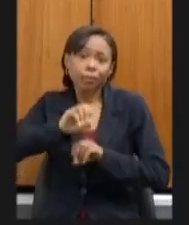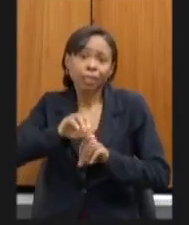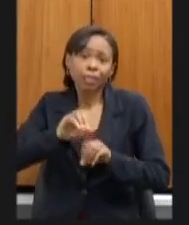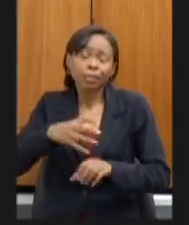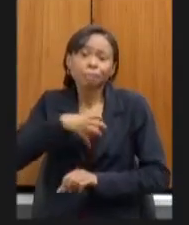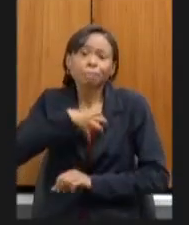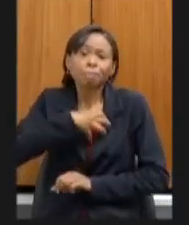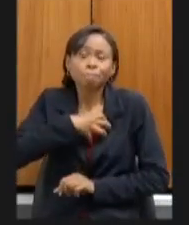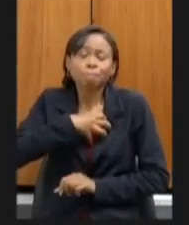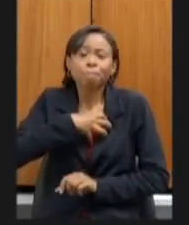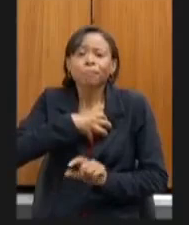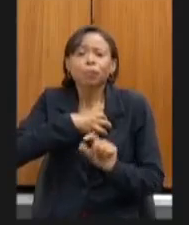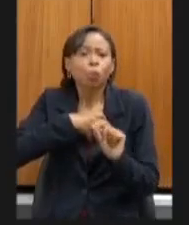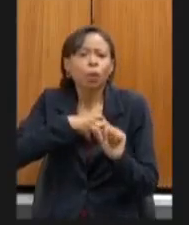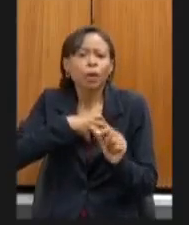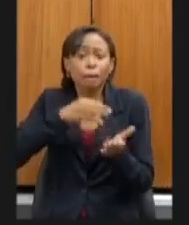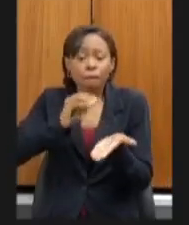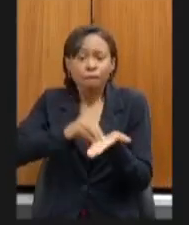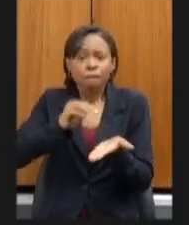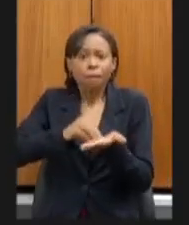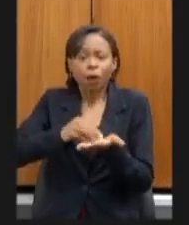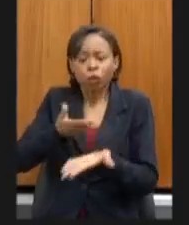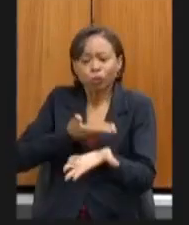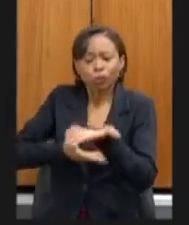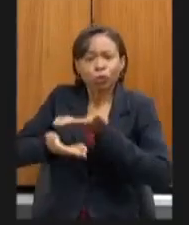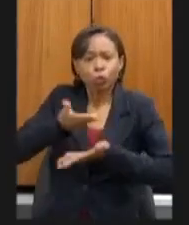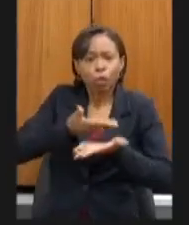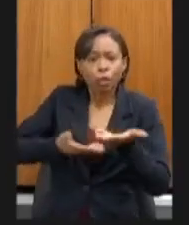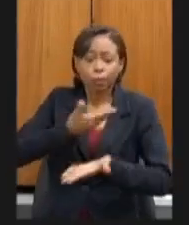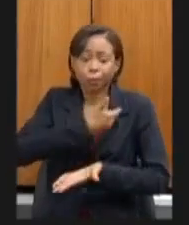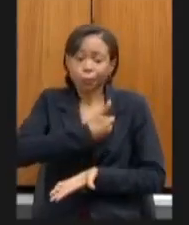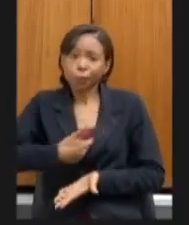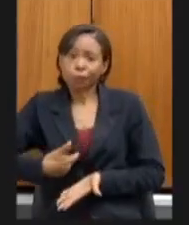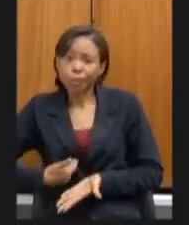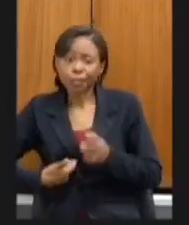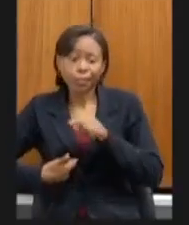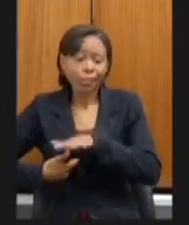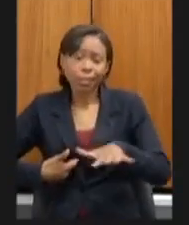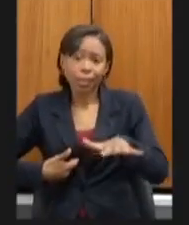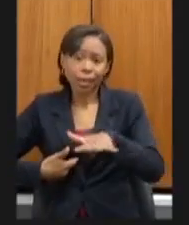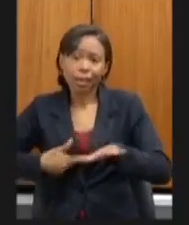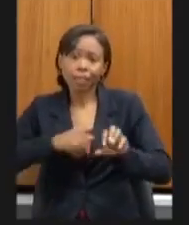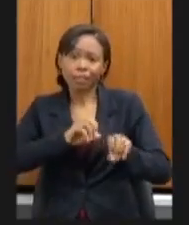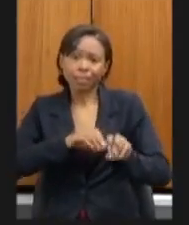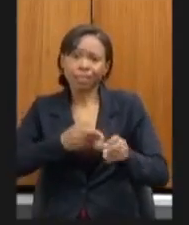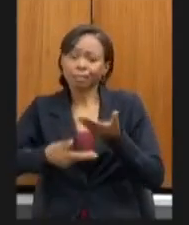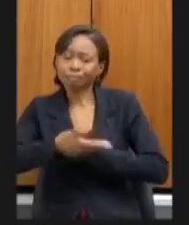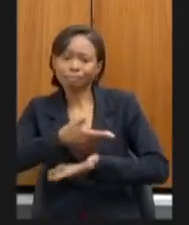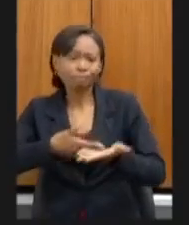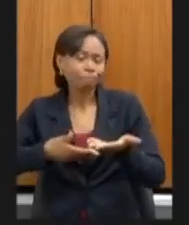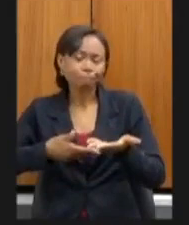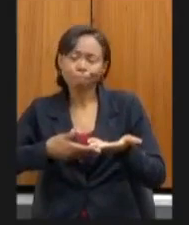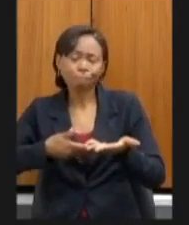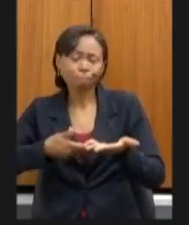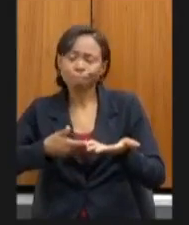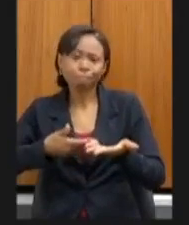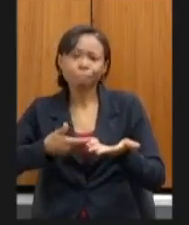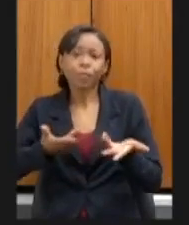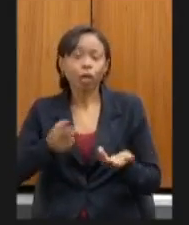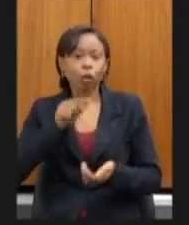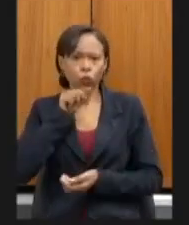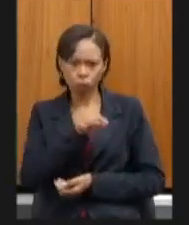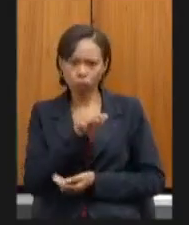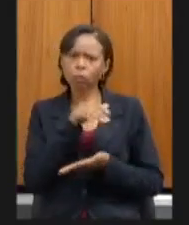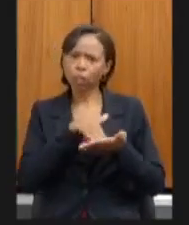falta de diálogo entre o governo e essas partes recorrentemente a senhora até me atende muito bem as minhas